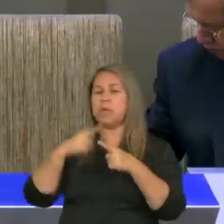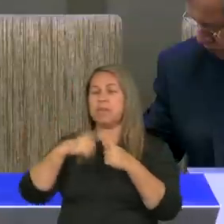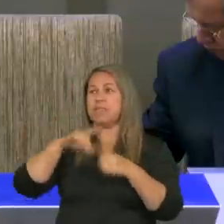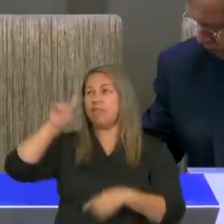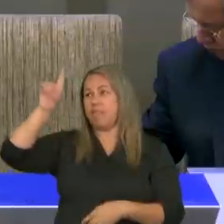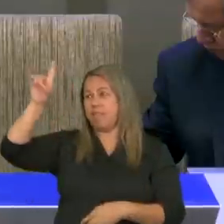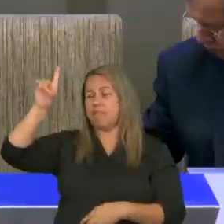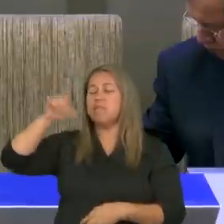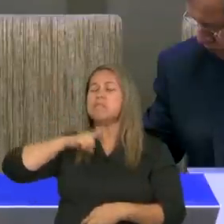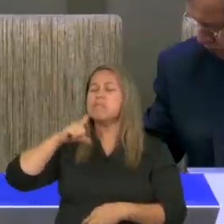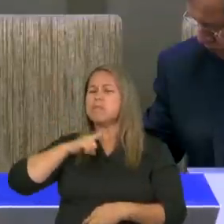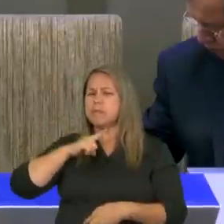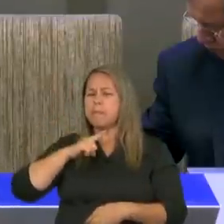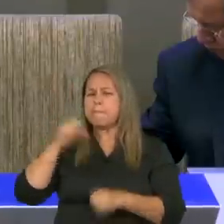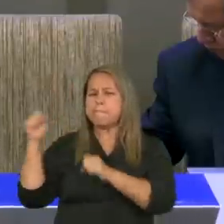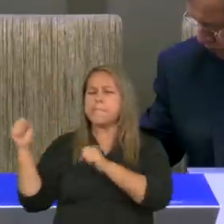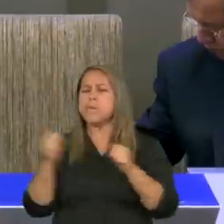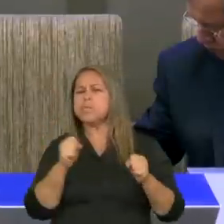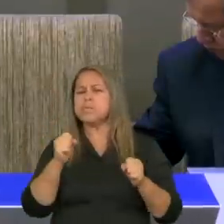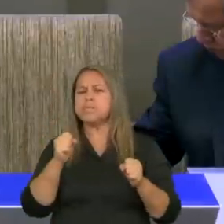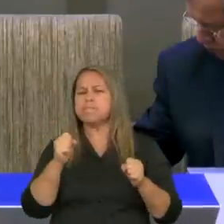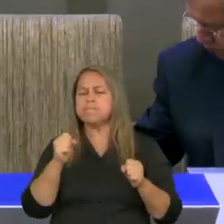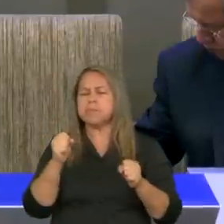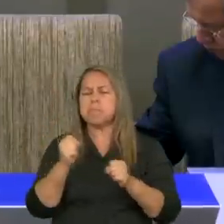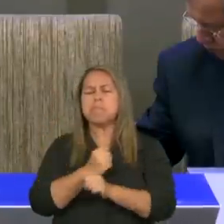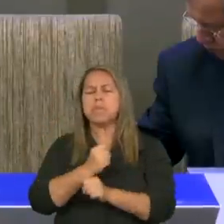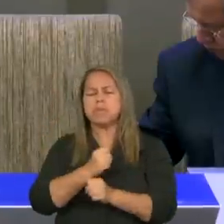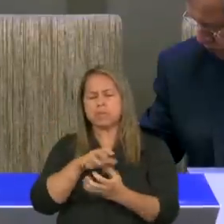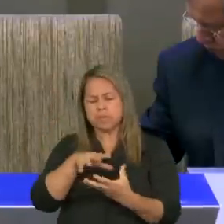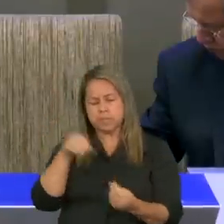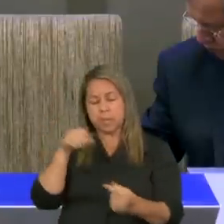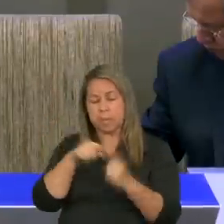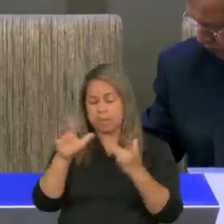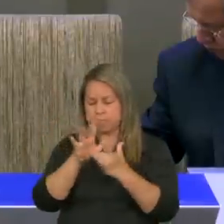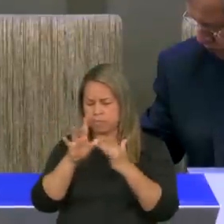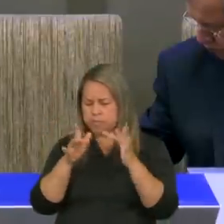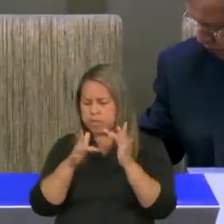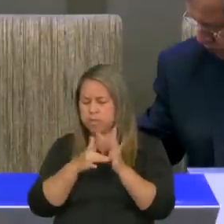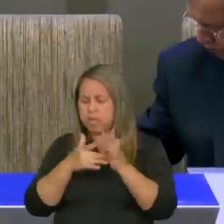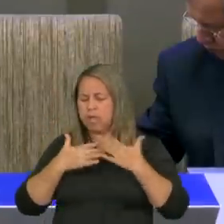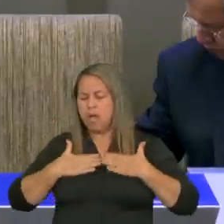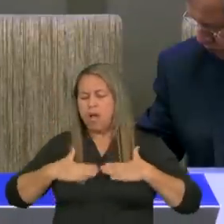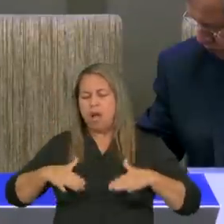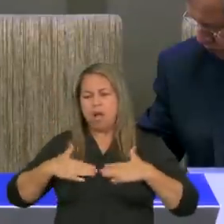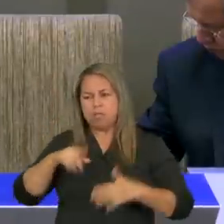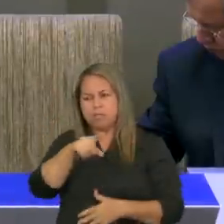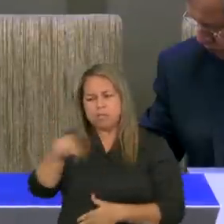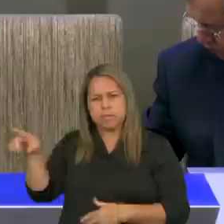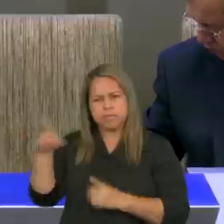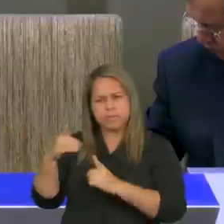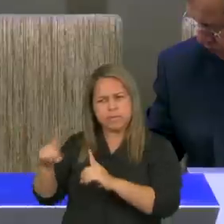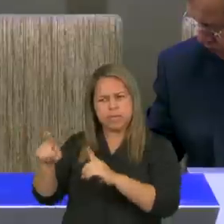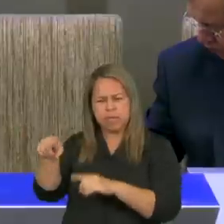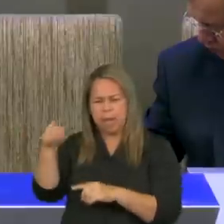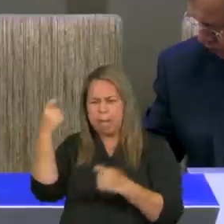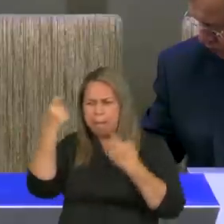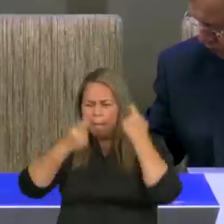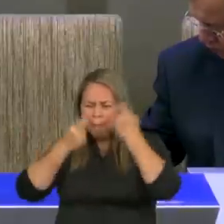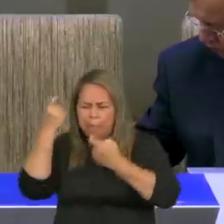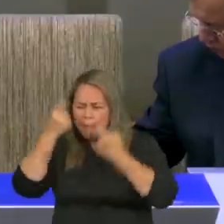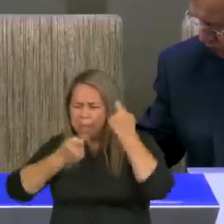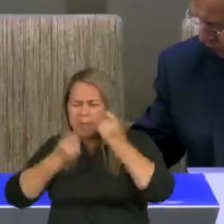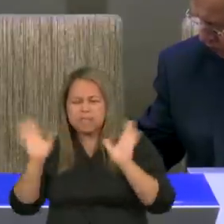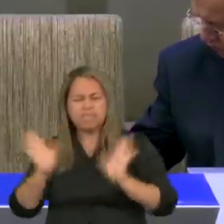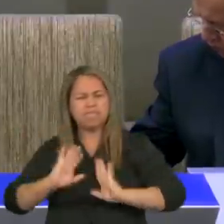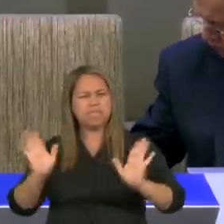poder de matar a alma. Jesus tranquiliza os seus discípulos, dizendo que não deveriam temer as